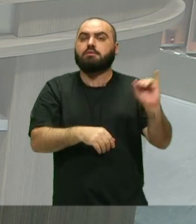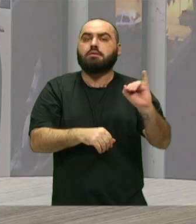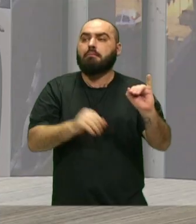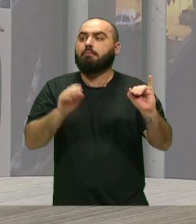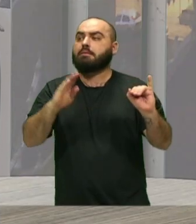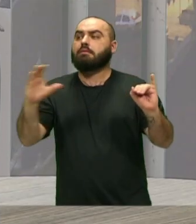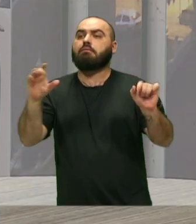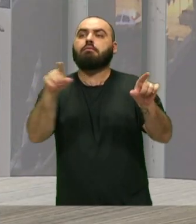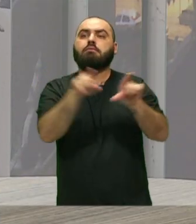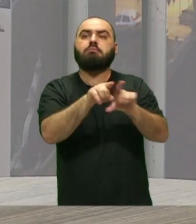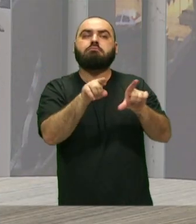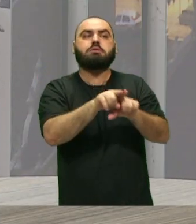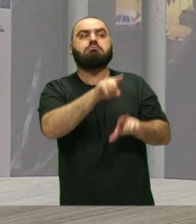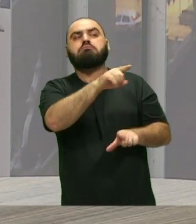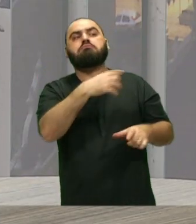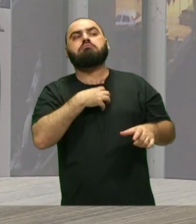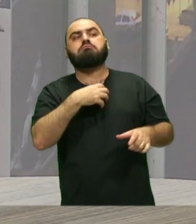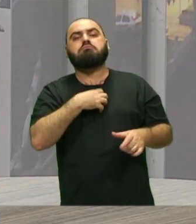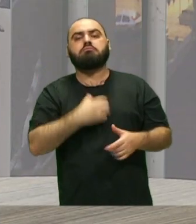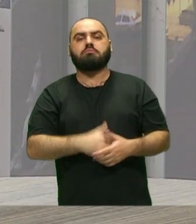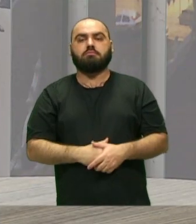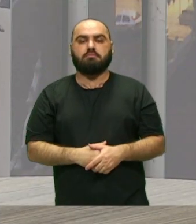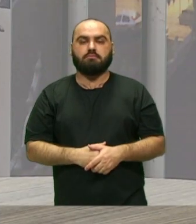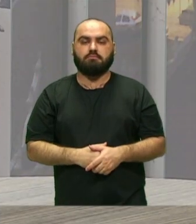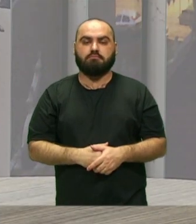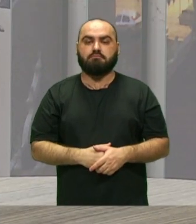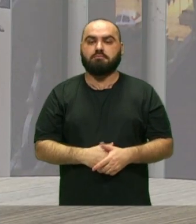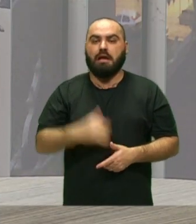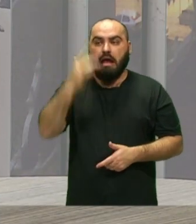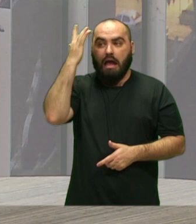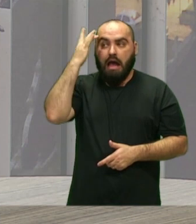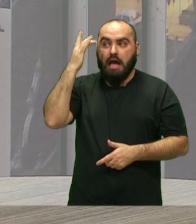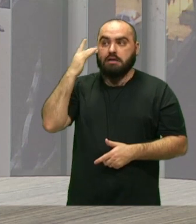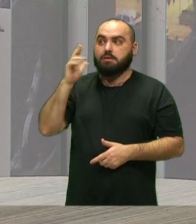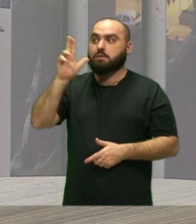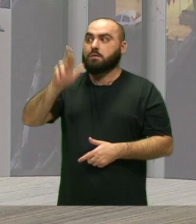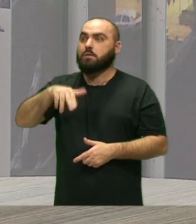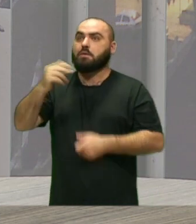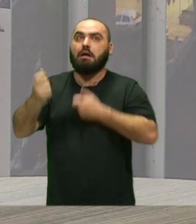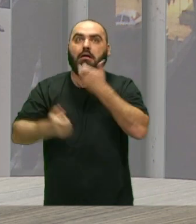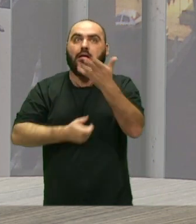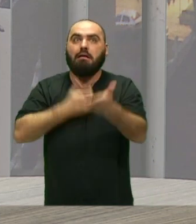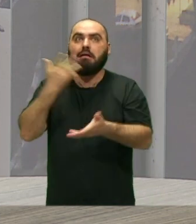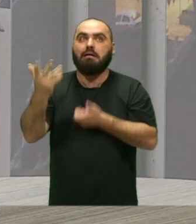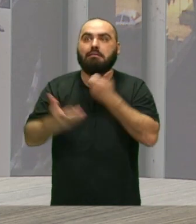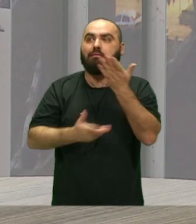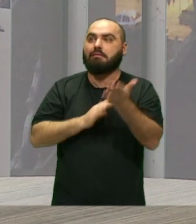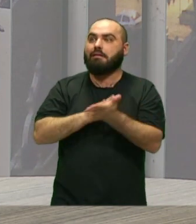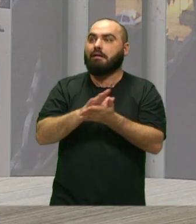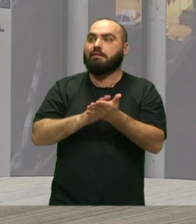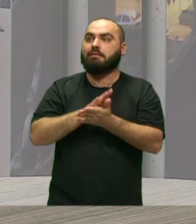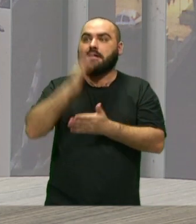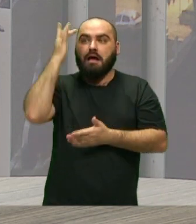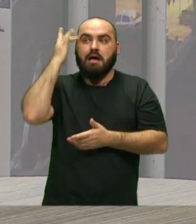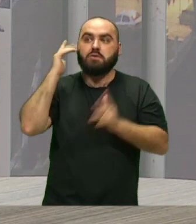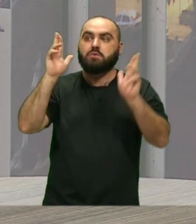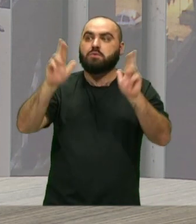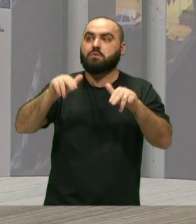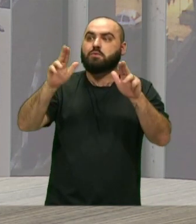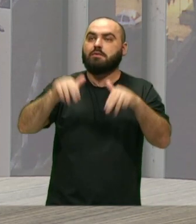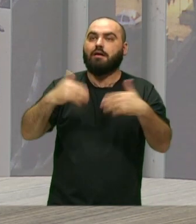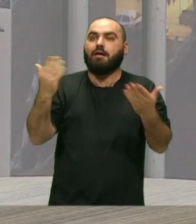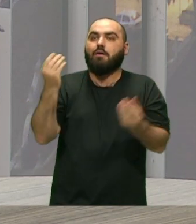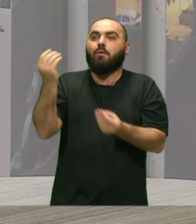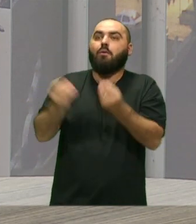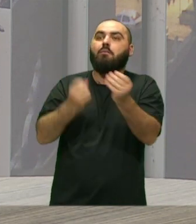acho que eu nunca Contei essa história Nem pra mim mesma Como que a gente chegou Nesse lugar